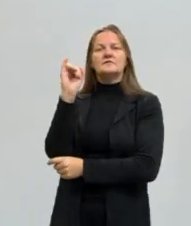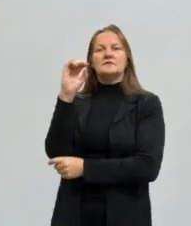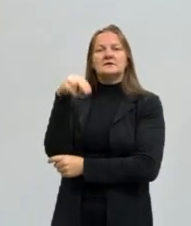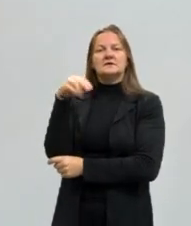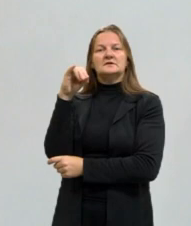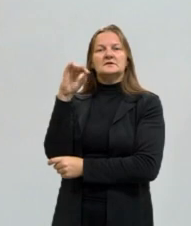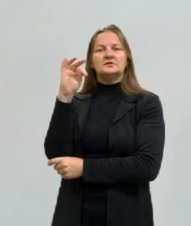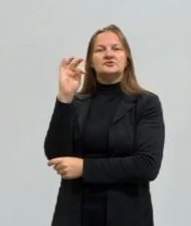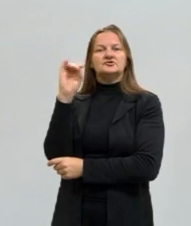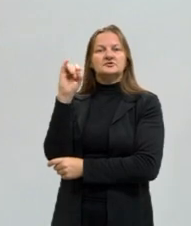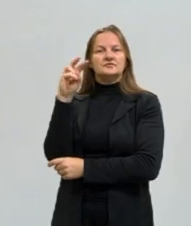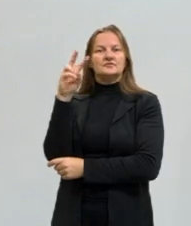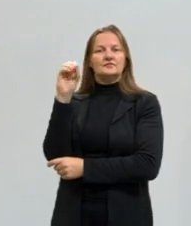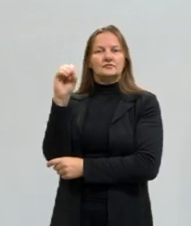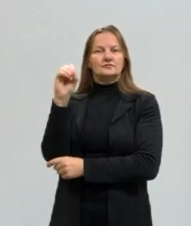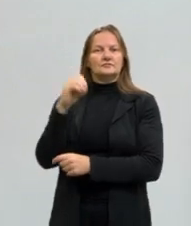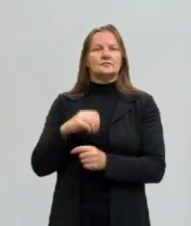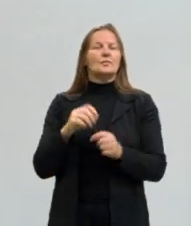está no infinitivo?